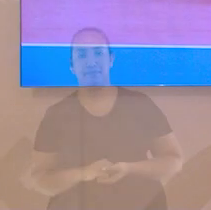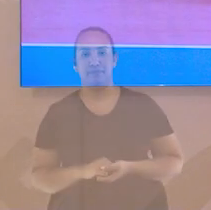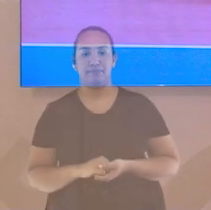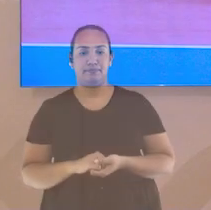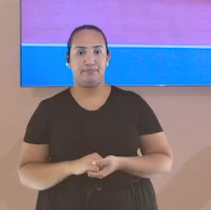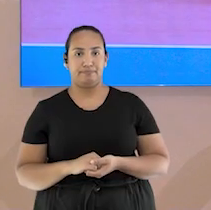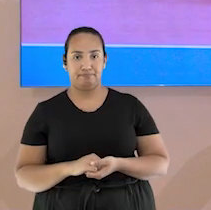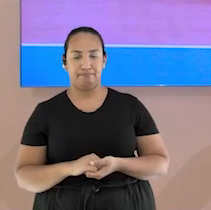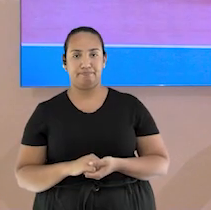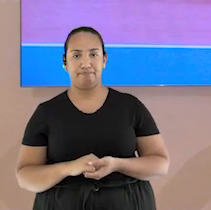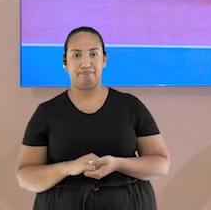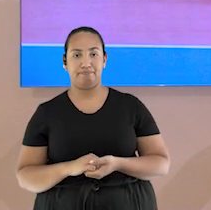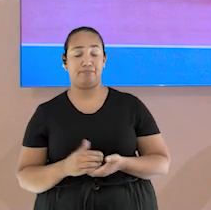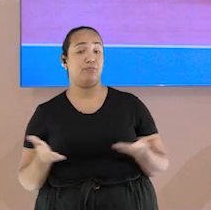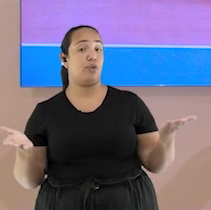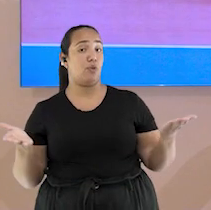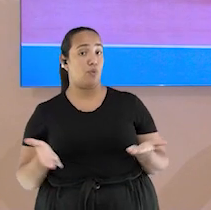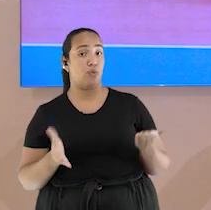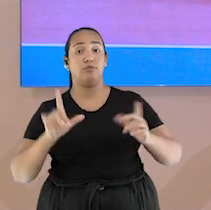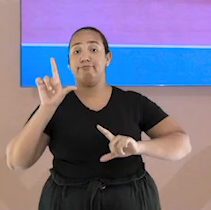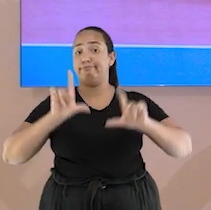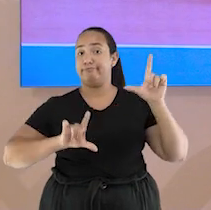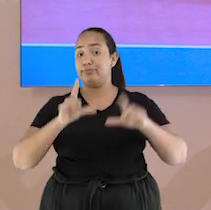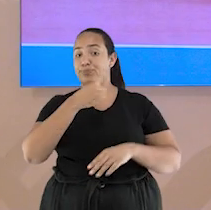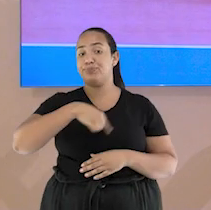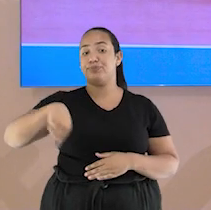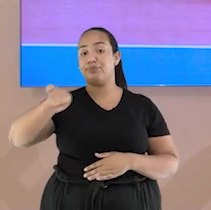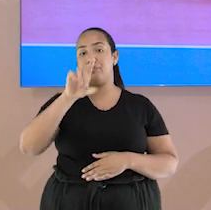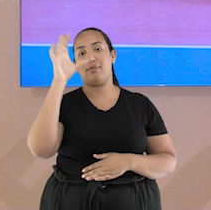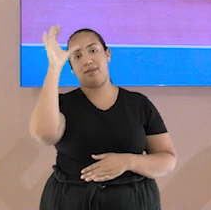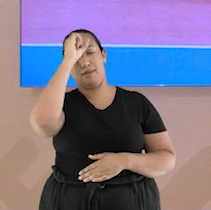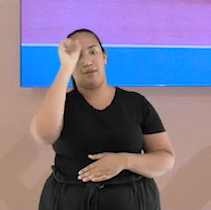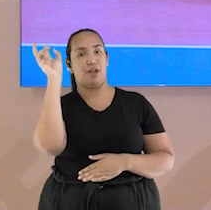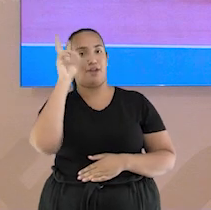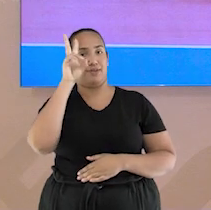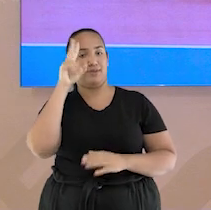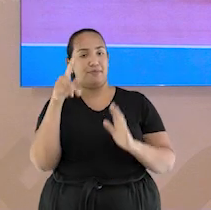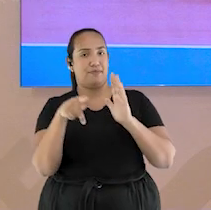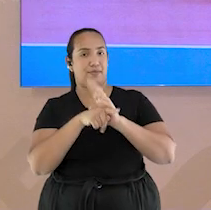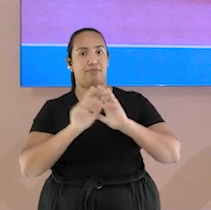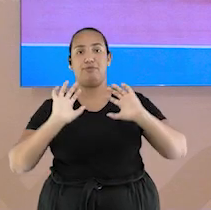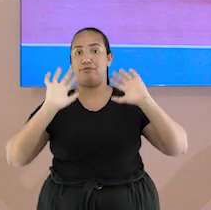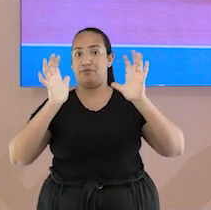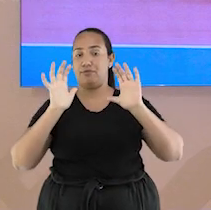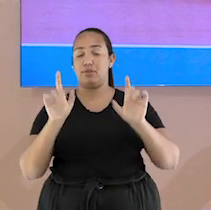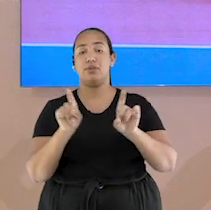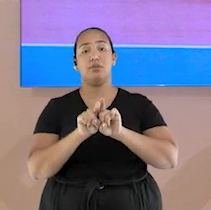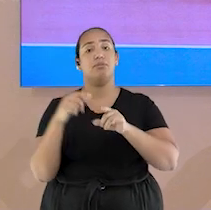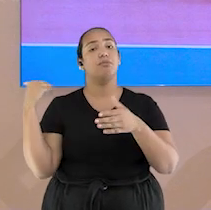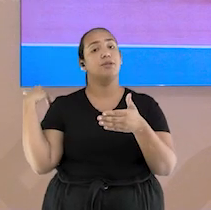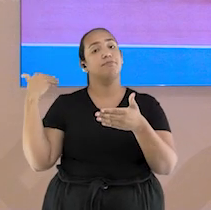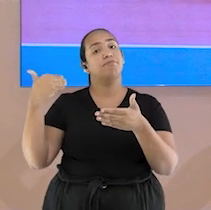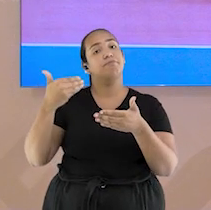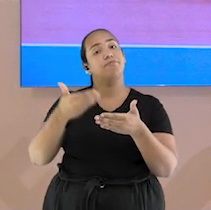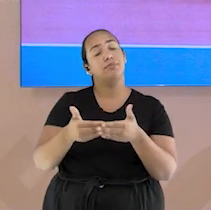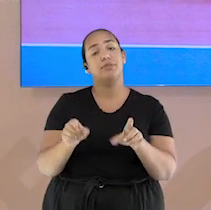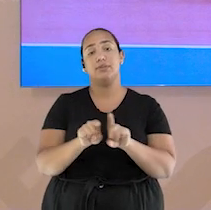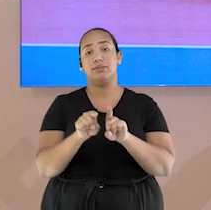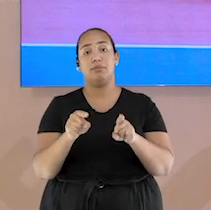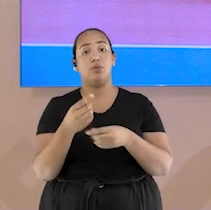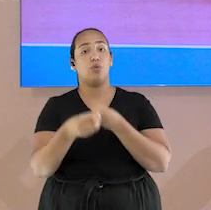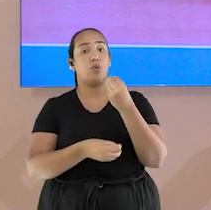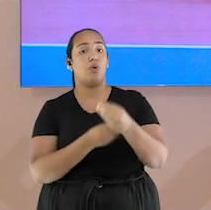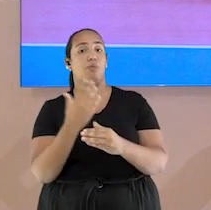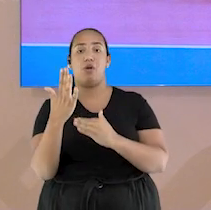Galera, no programa de hoje aprendemos a história do vôlei aprendemos a sua trajetória e os seus benefícios